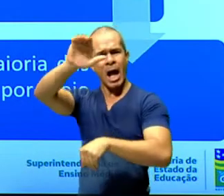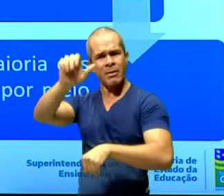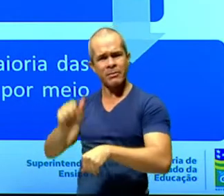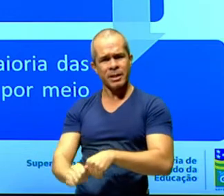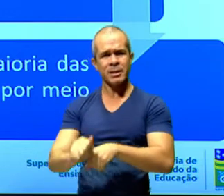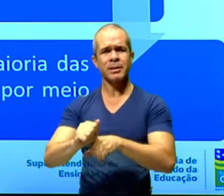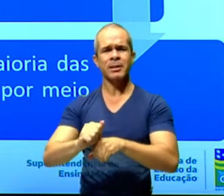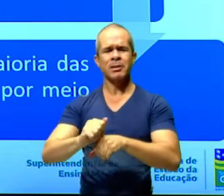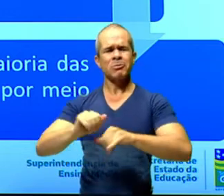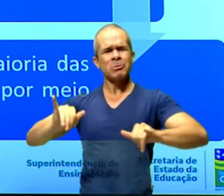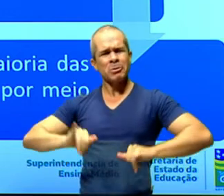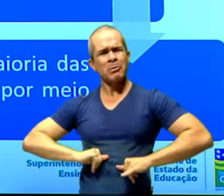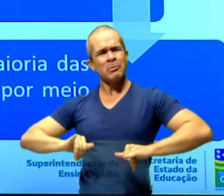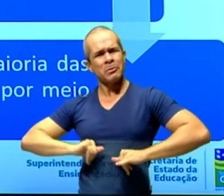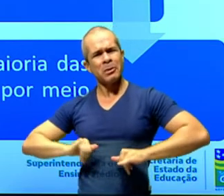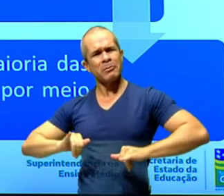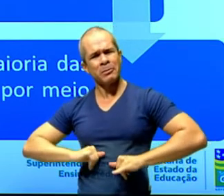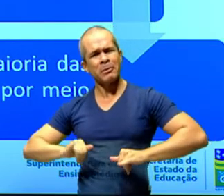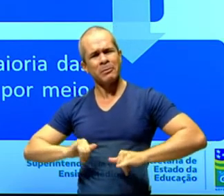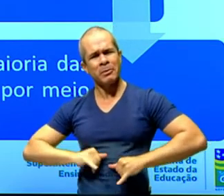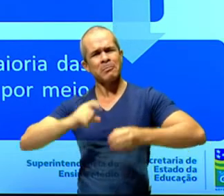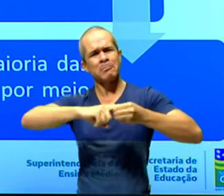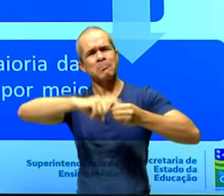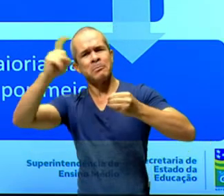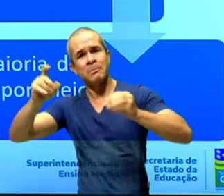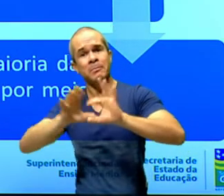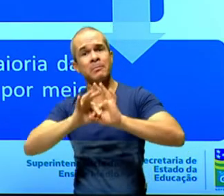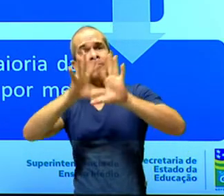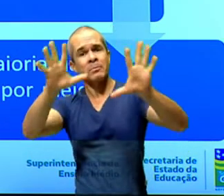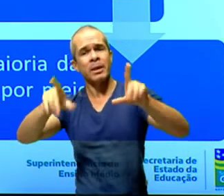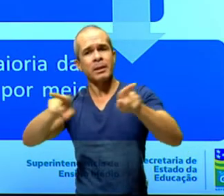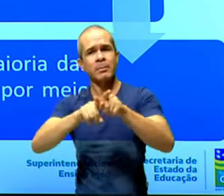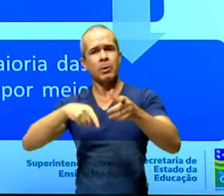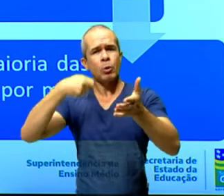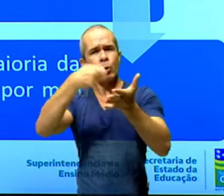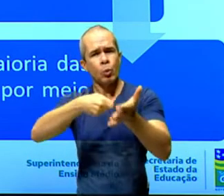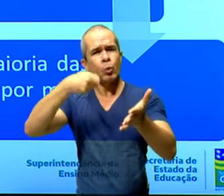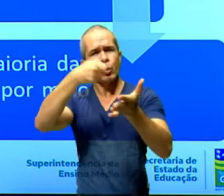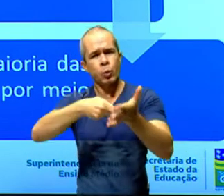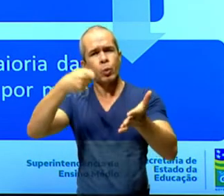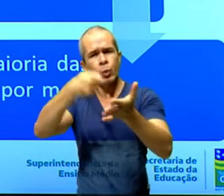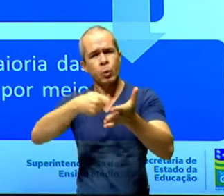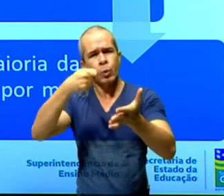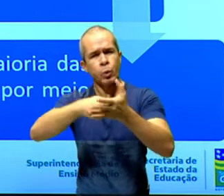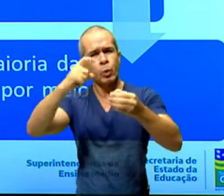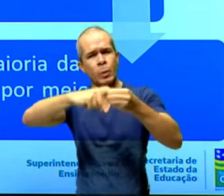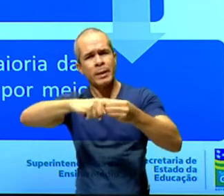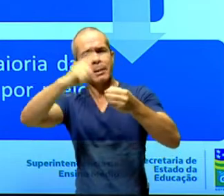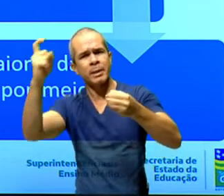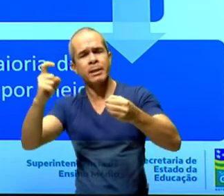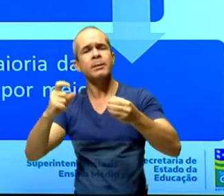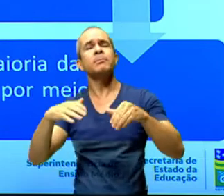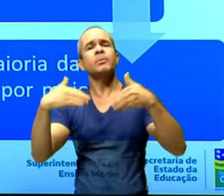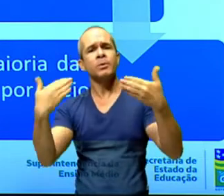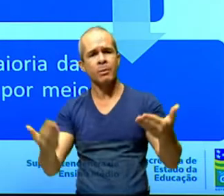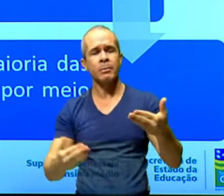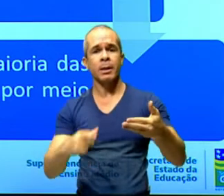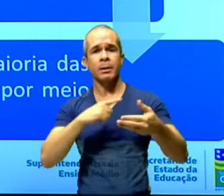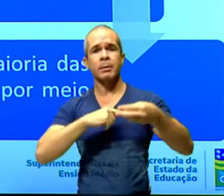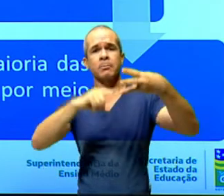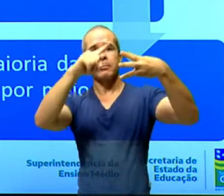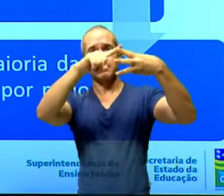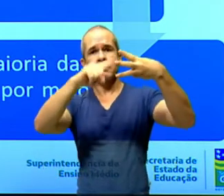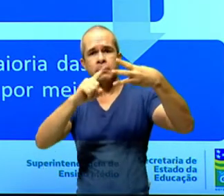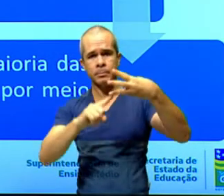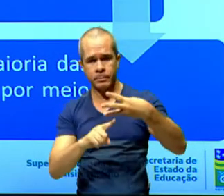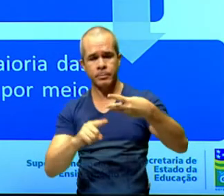sofreram com o processo de descolonização e lutaram pela independência? Eu dividi em três pontos aí,